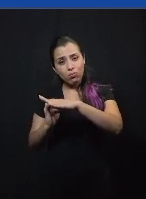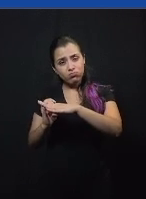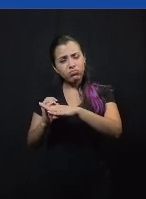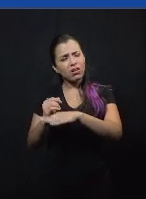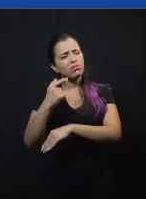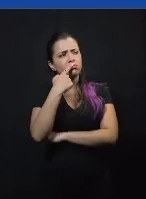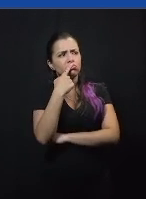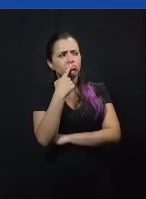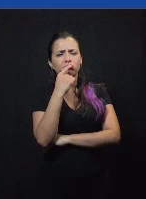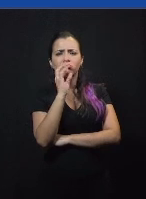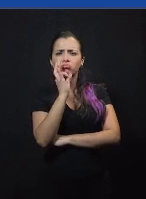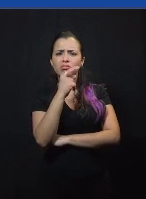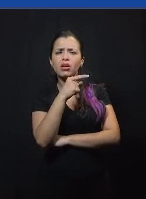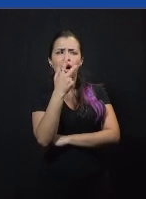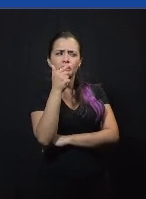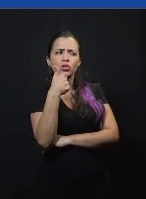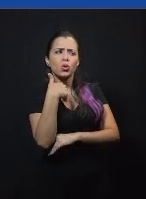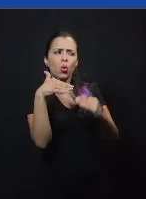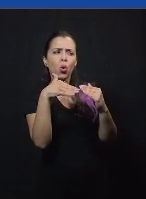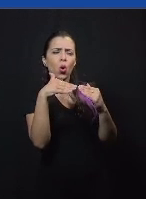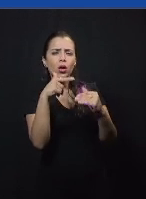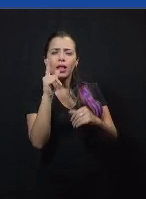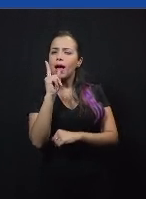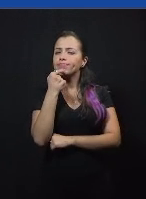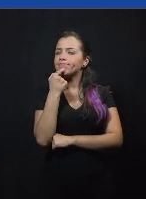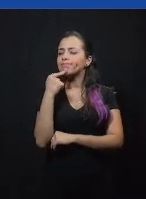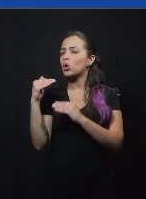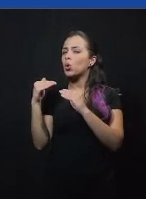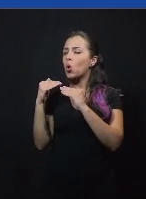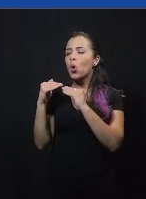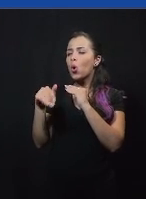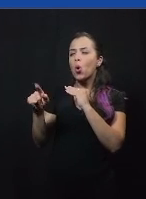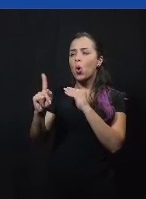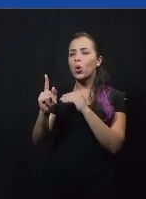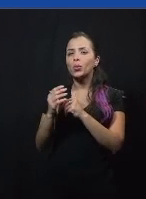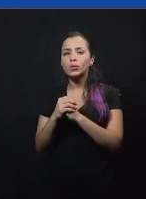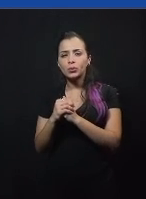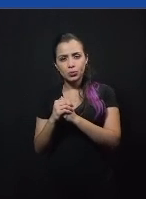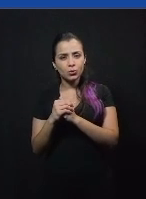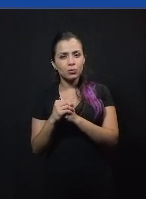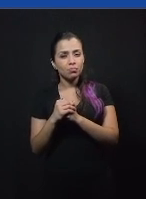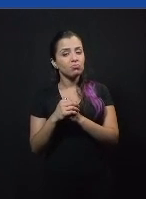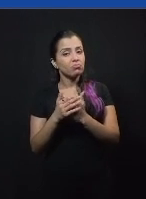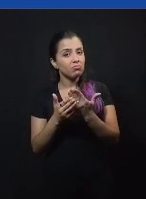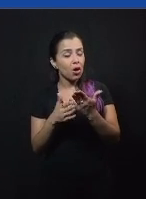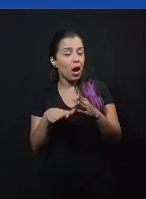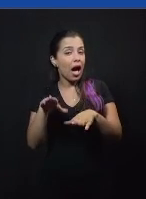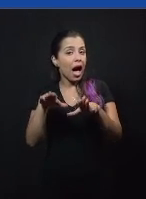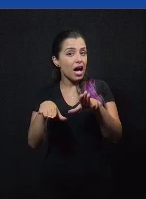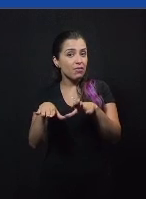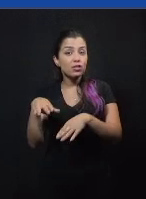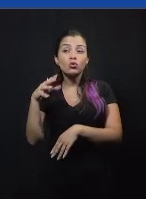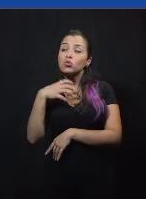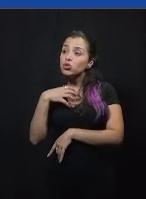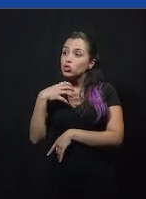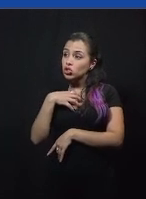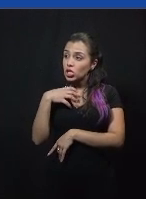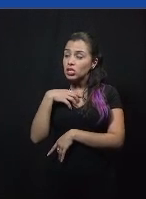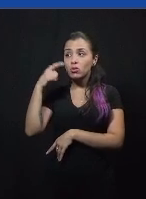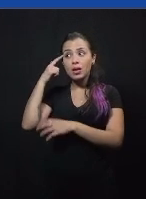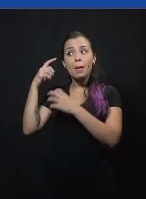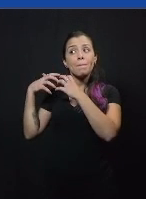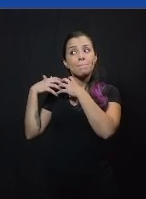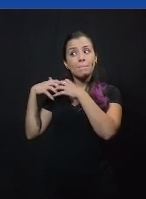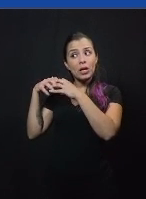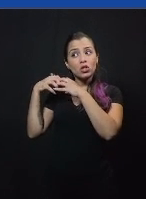não concordo com a opinião final talvez eu não concorde com o resultado do pensamento da pessoa mas as